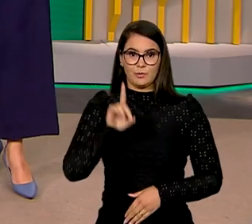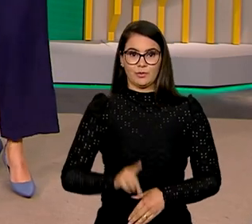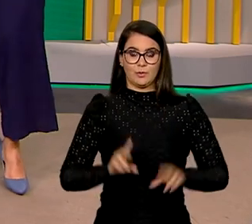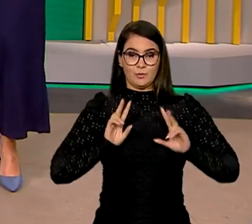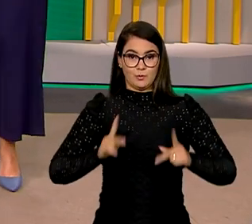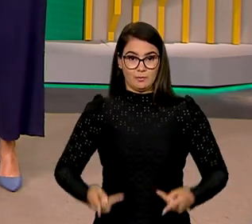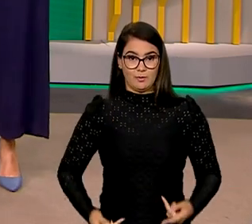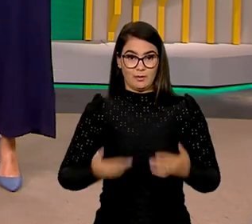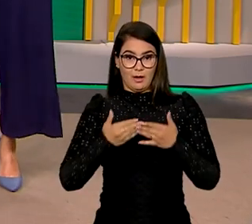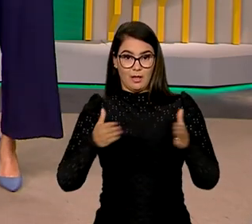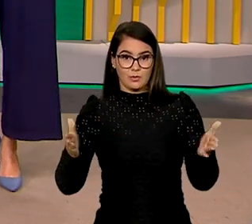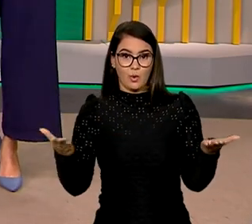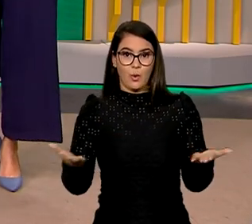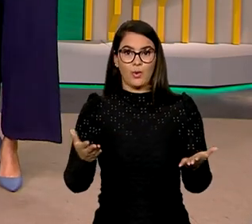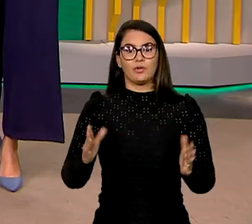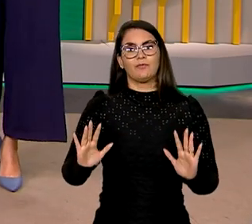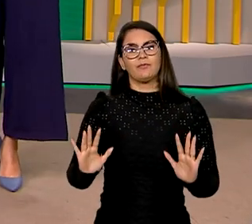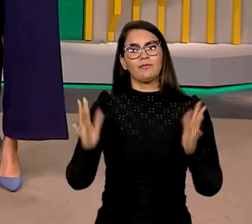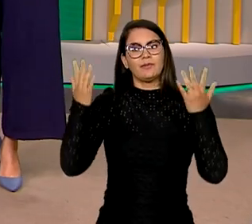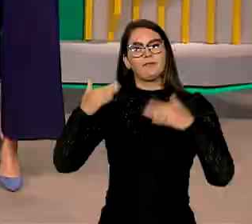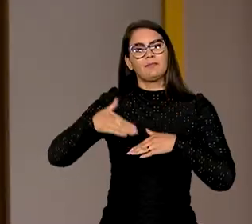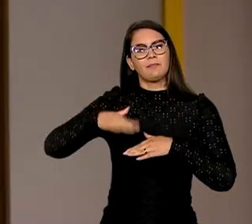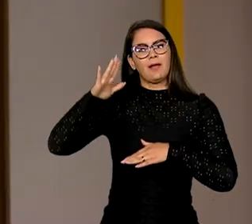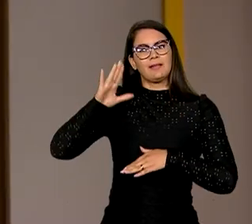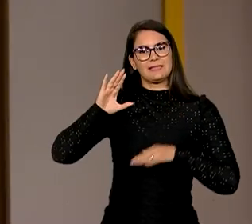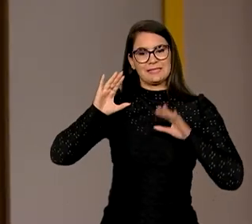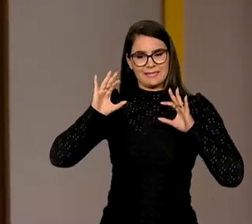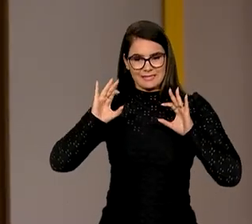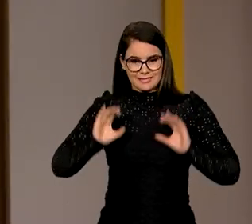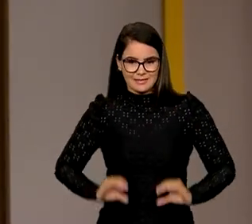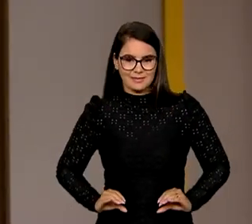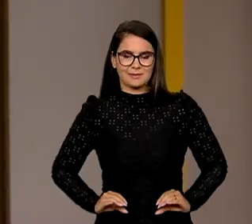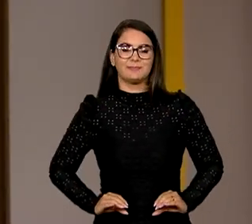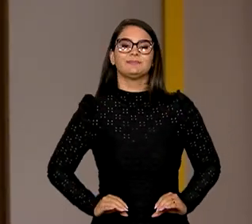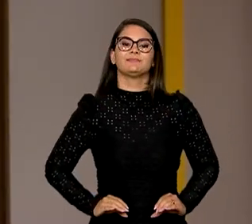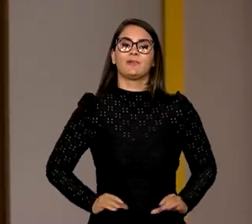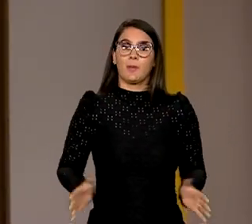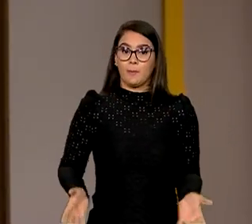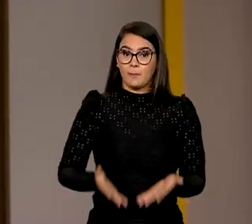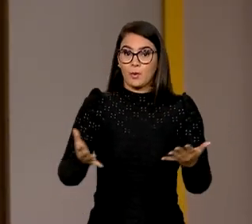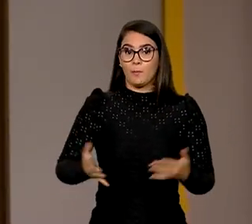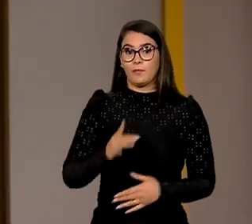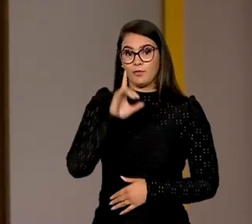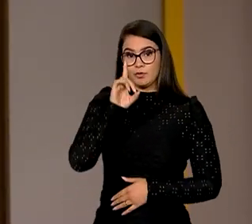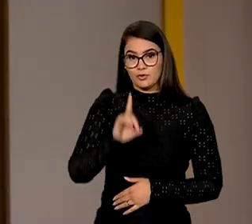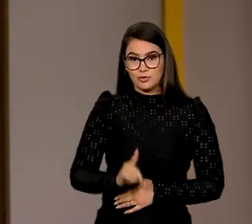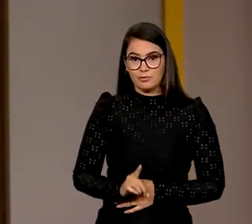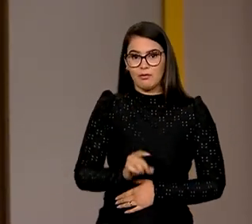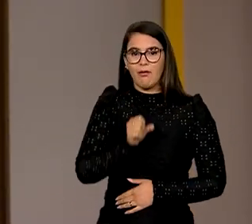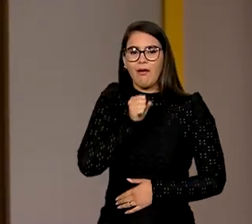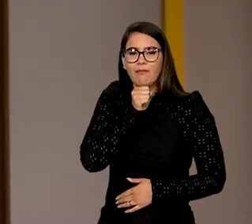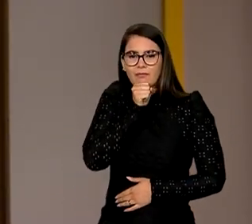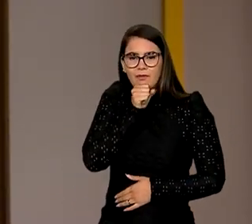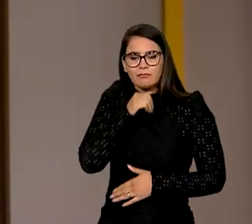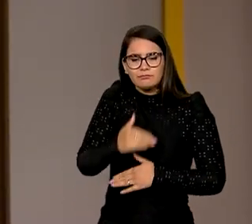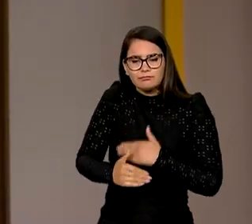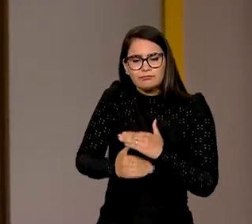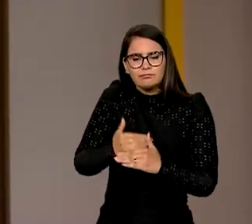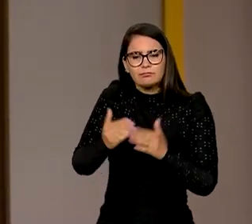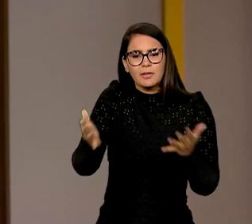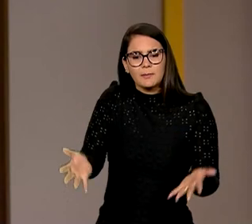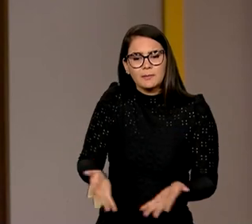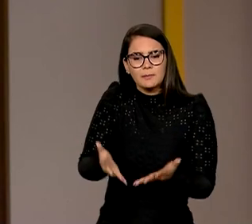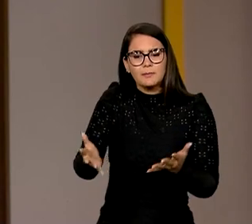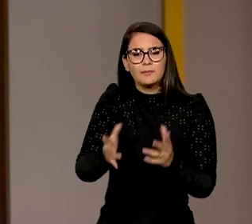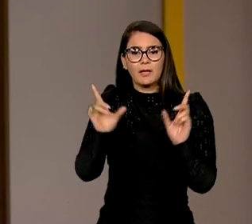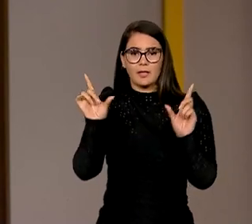lançou hoje o programa Viva Mais Cidadania. Além de promover o direito ao envelhecimento, o programa trabalha para